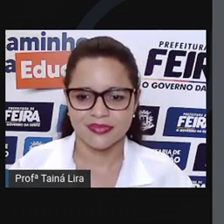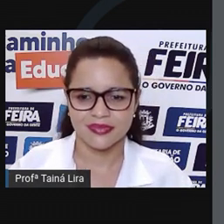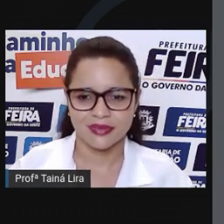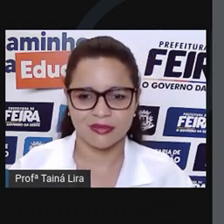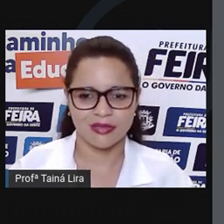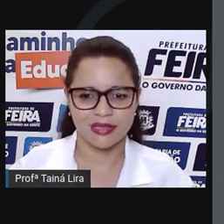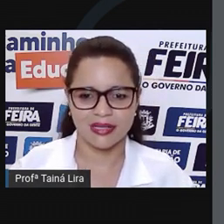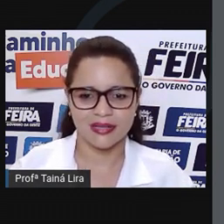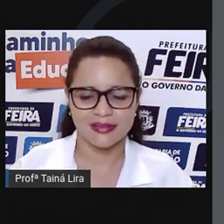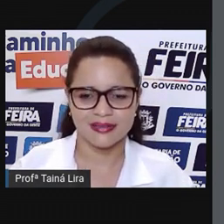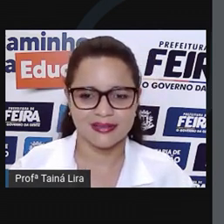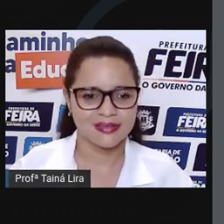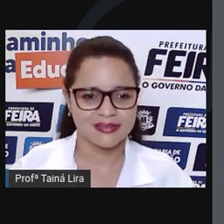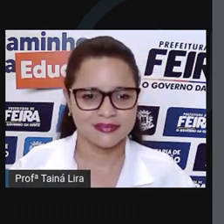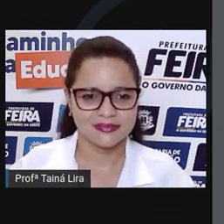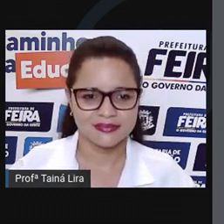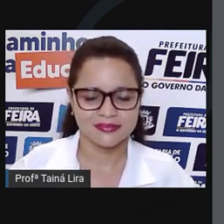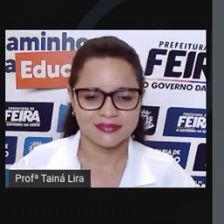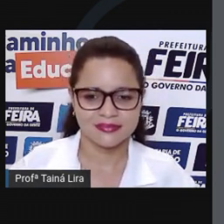Então olha lá!